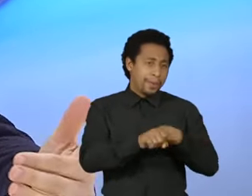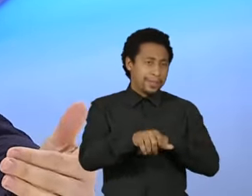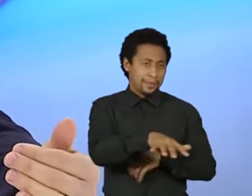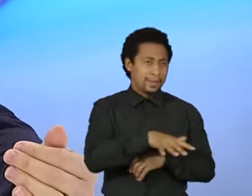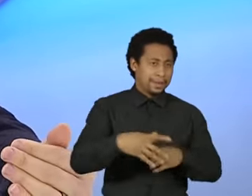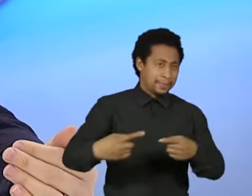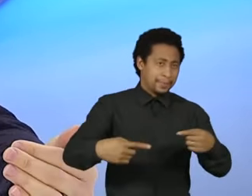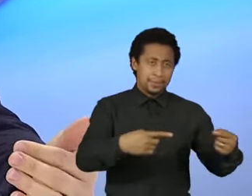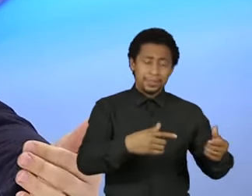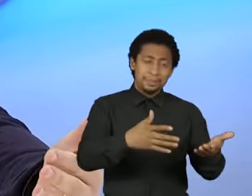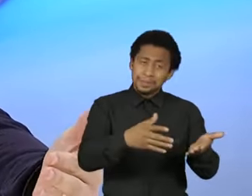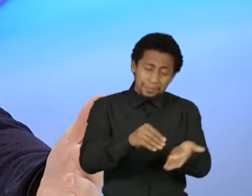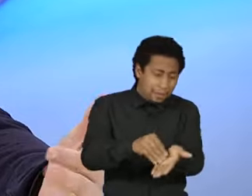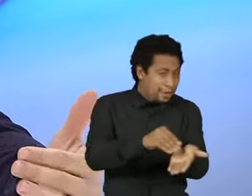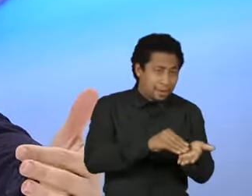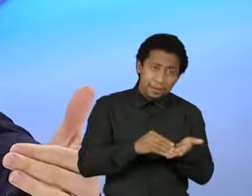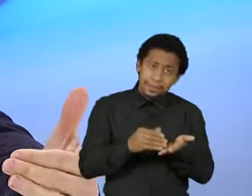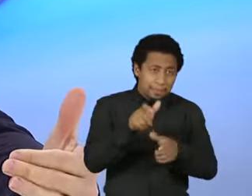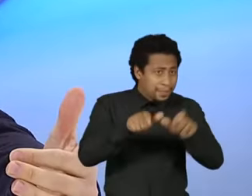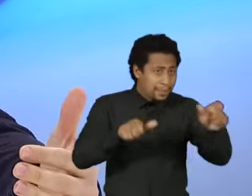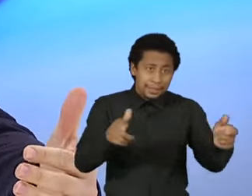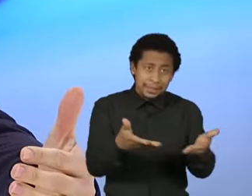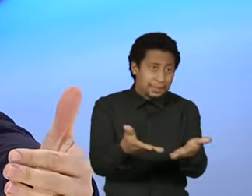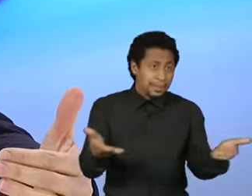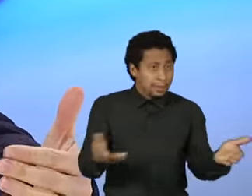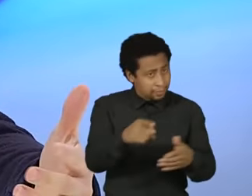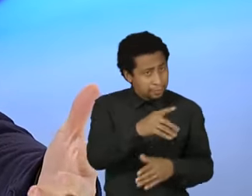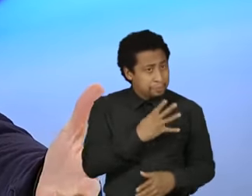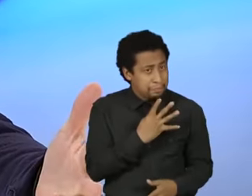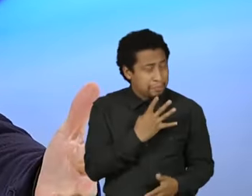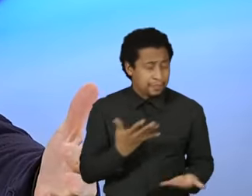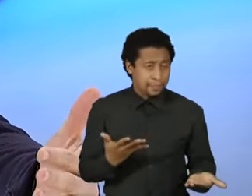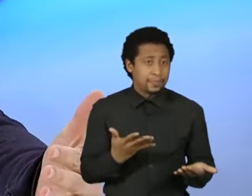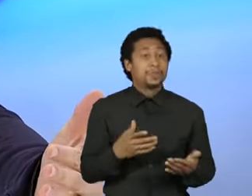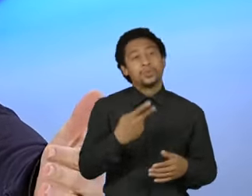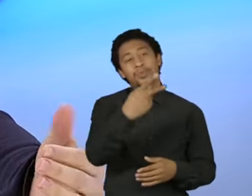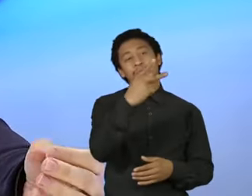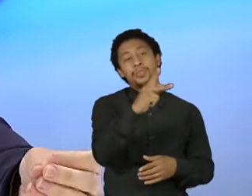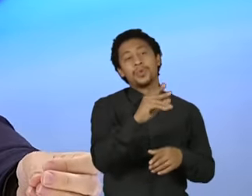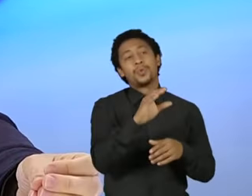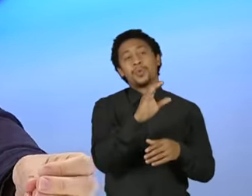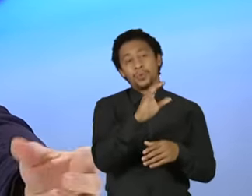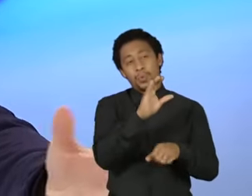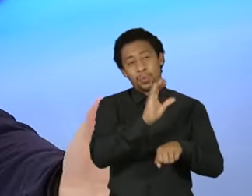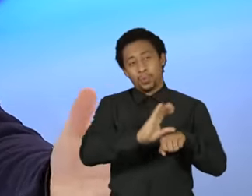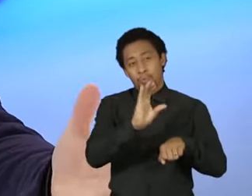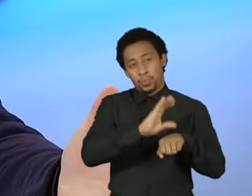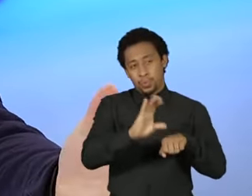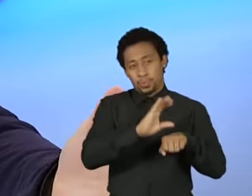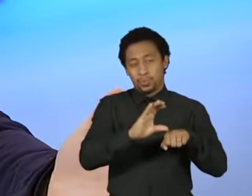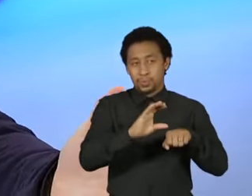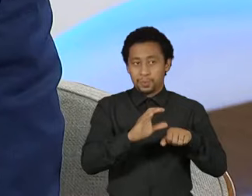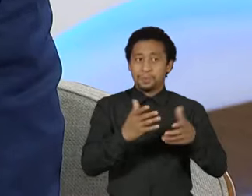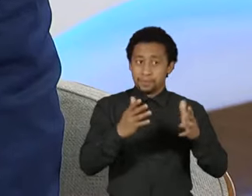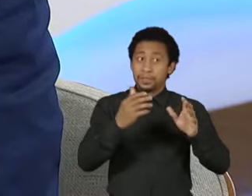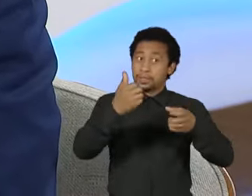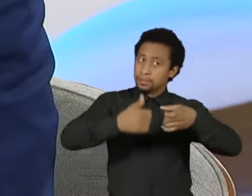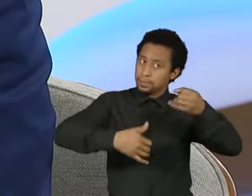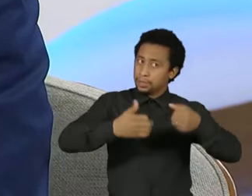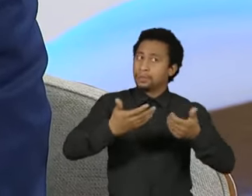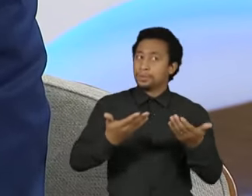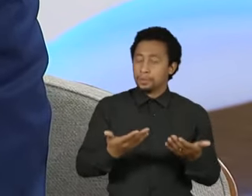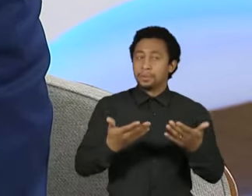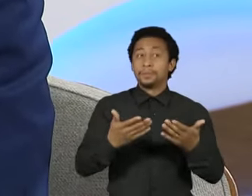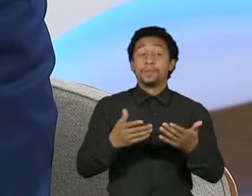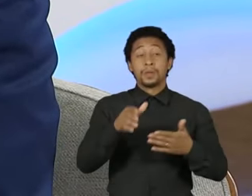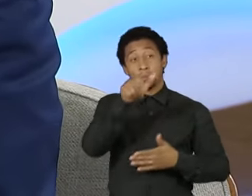hoje. O senhor tem destacado muito, até nos seus cursos de formação, que um dos pressupostos básicos para a formação de uma